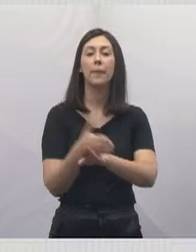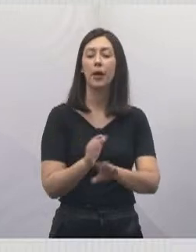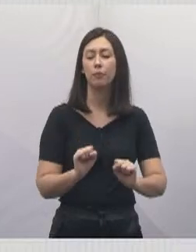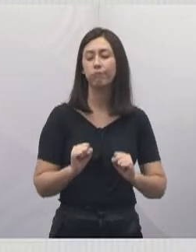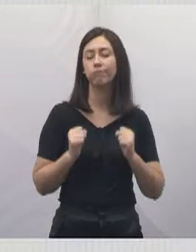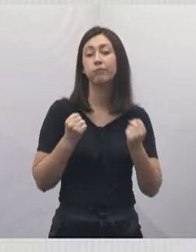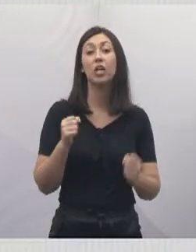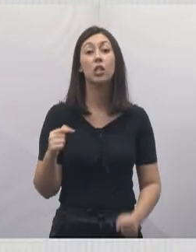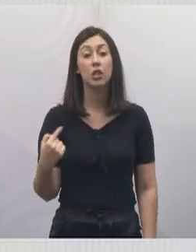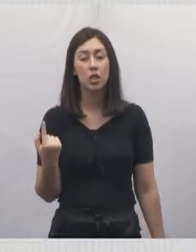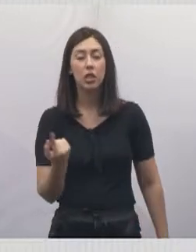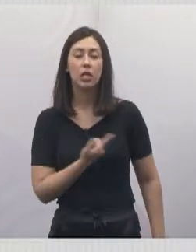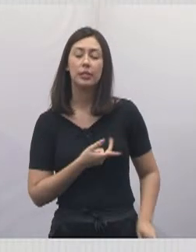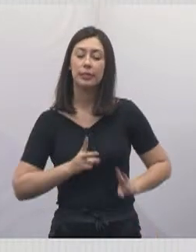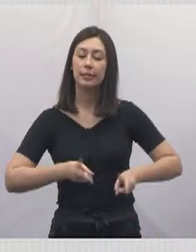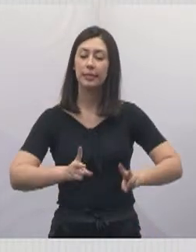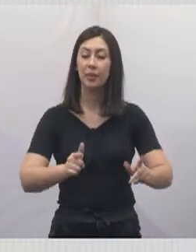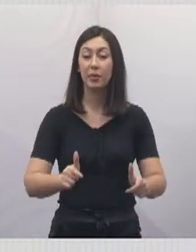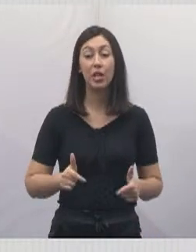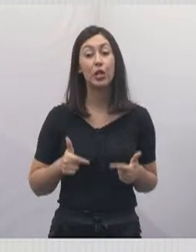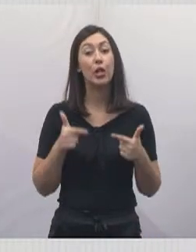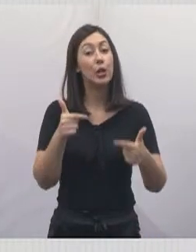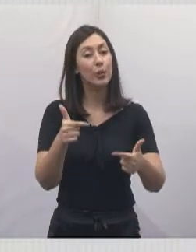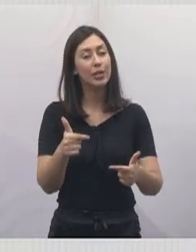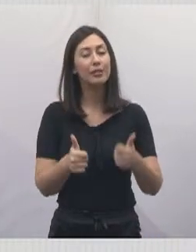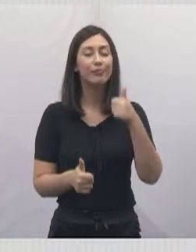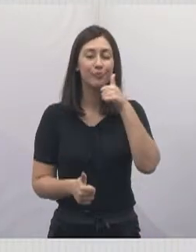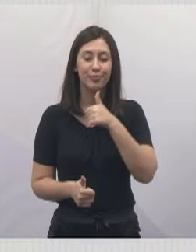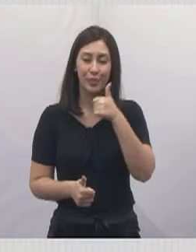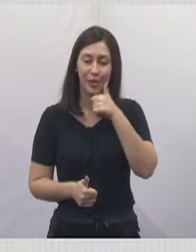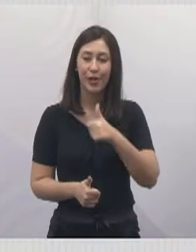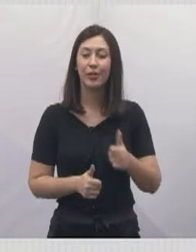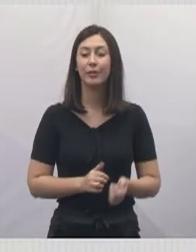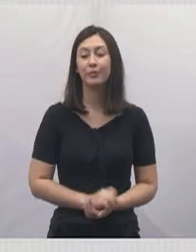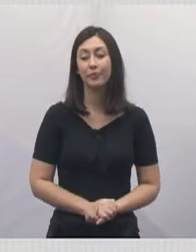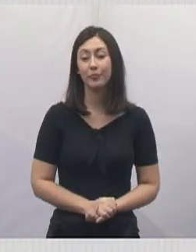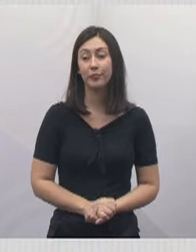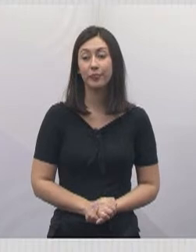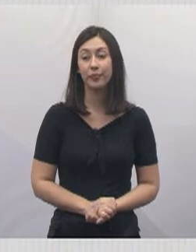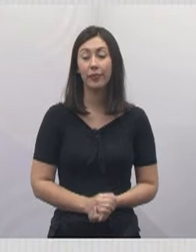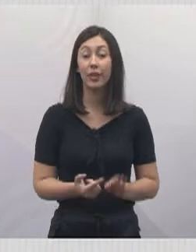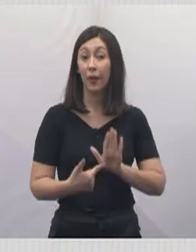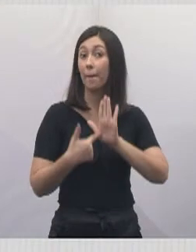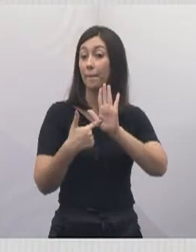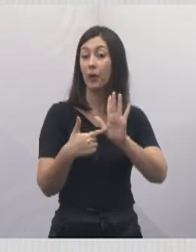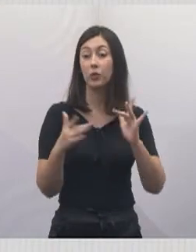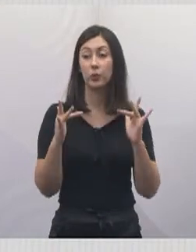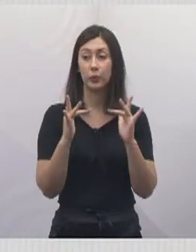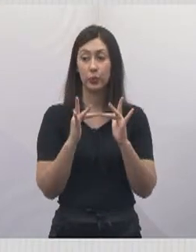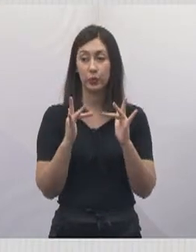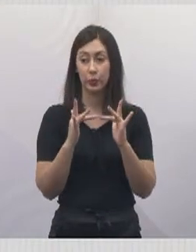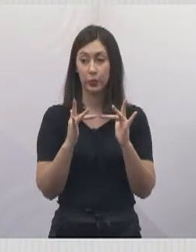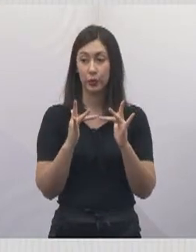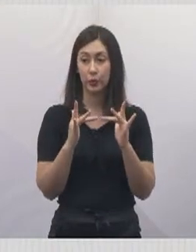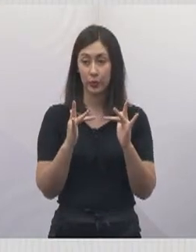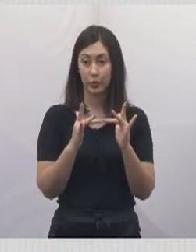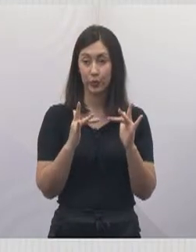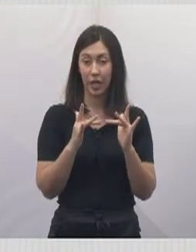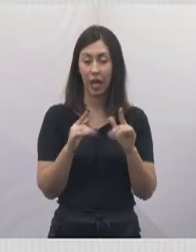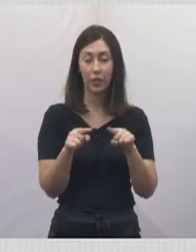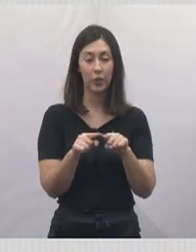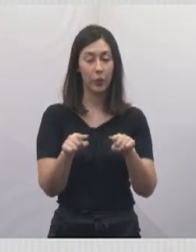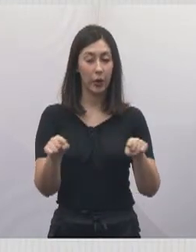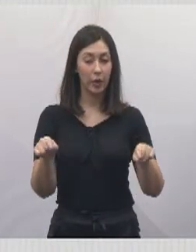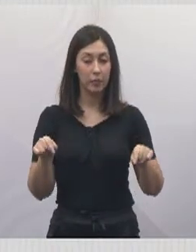defesa, nós estaremos sempre na luta pelas mulheres da nossa cidade. Vou deixar aqui o meu contato, contato do nosso